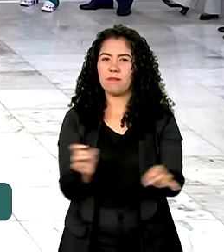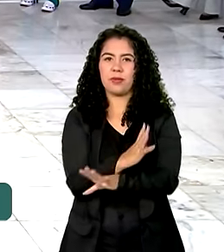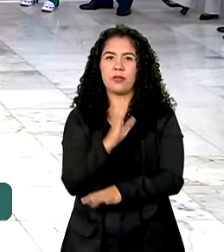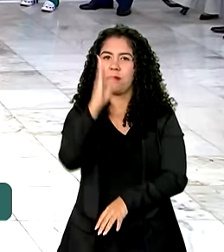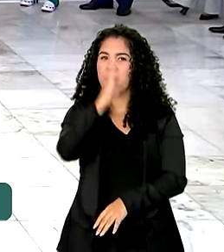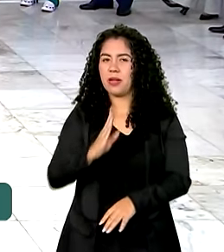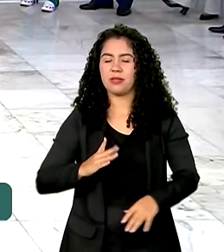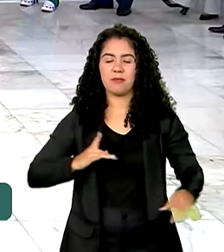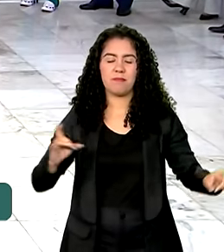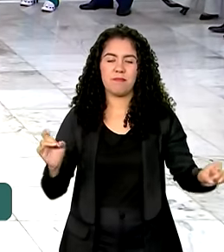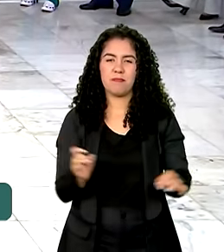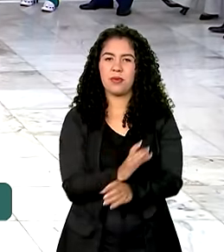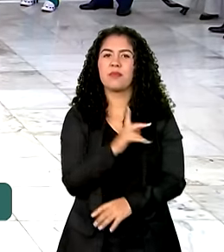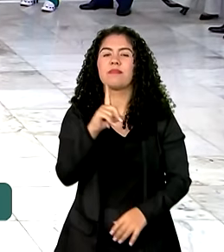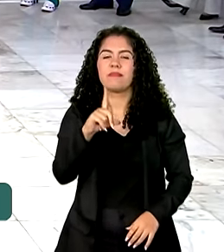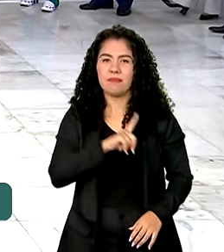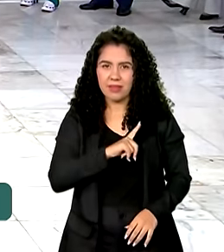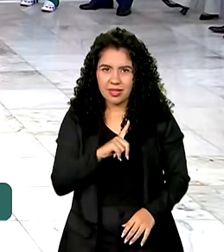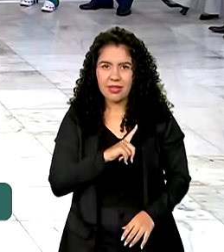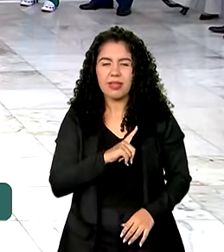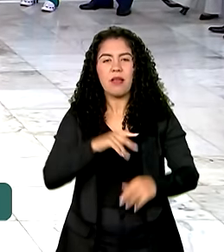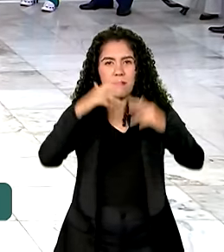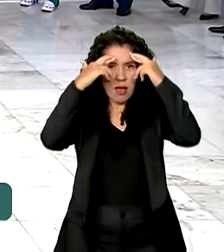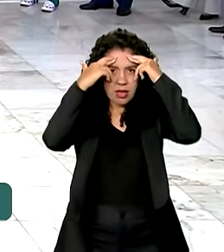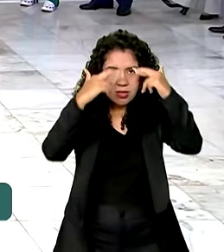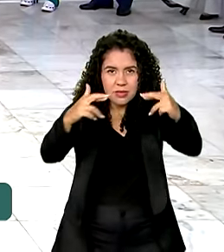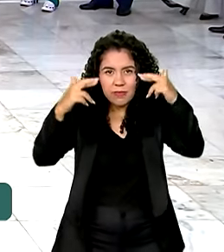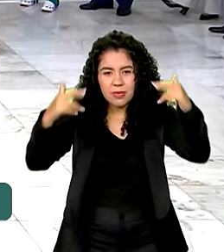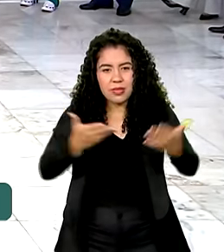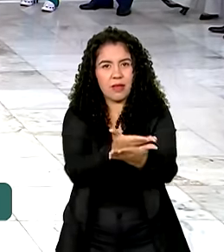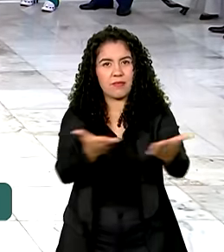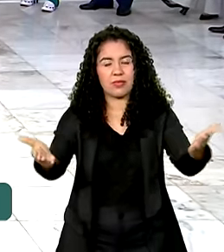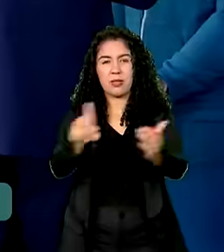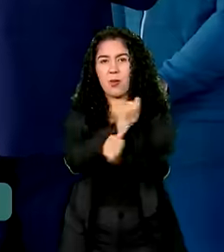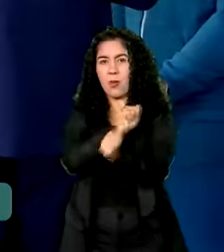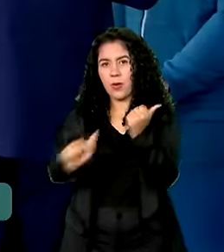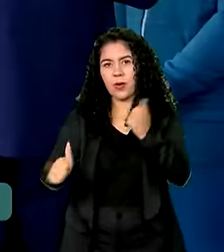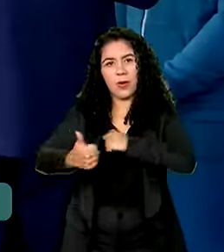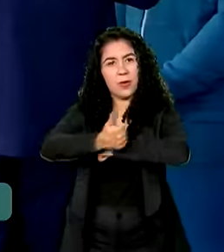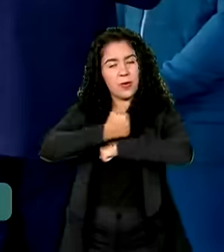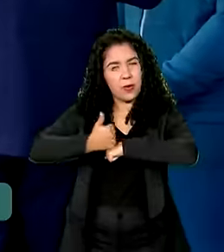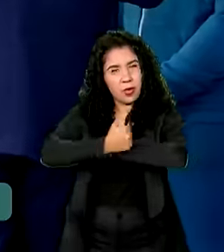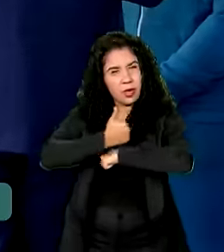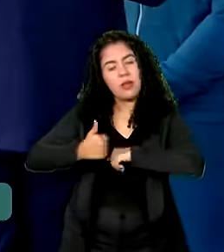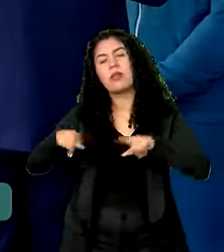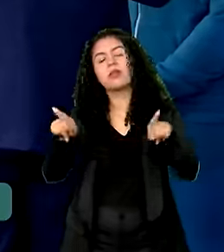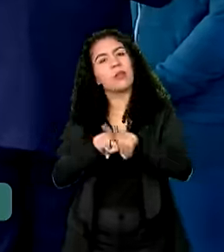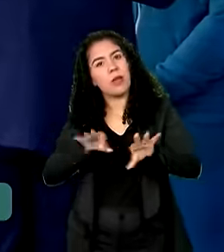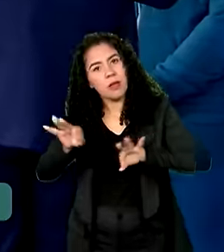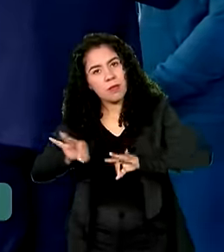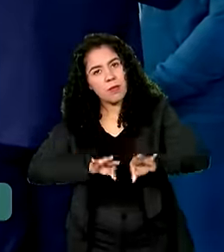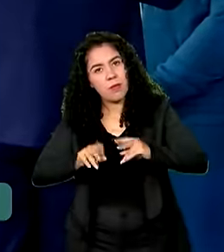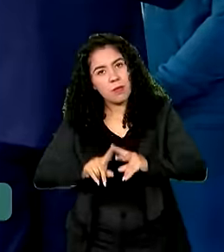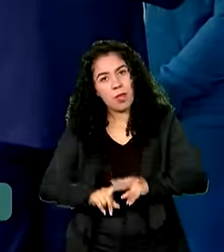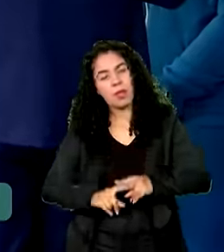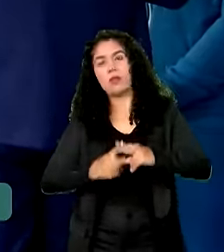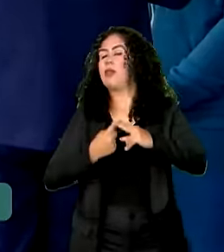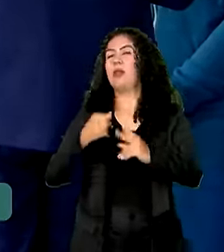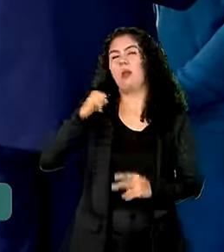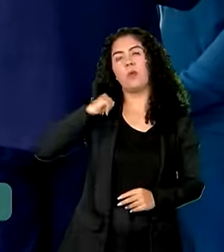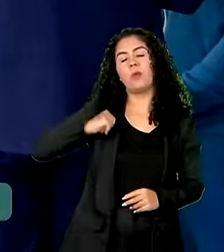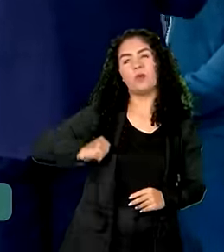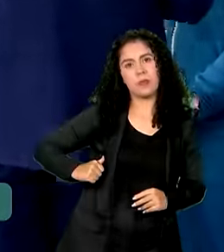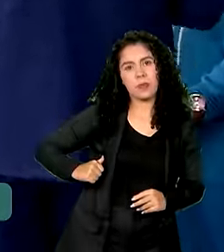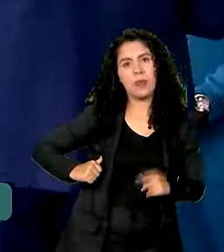está preparado. Preparado para respeitar os nossos atletas, preparado para reajustar o bolso atleta